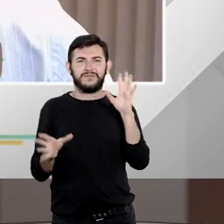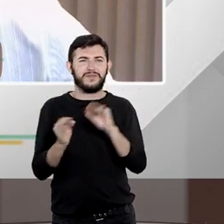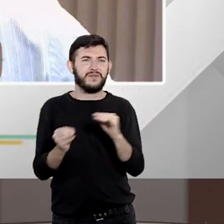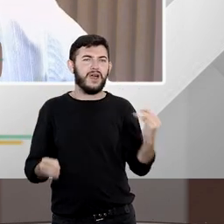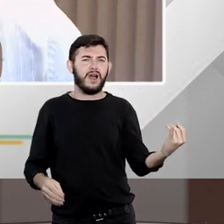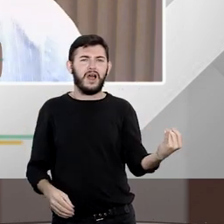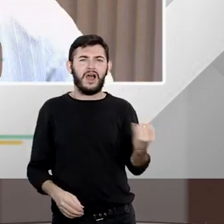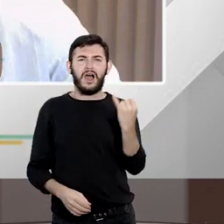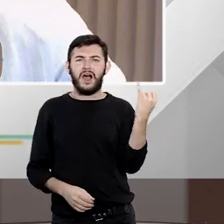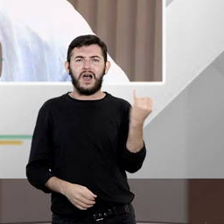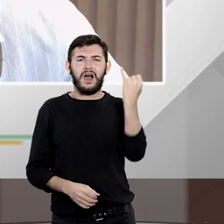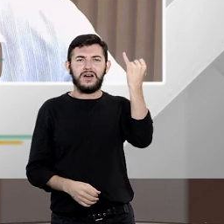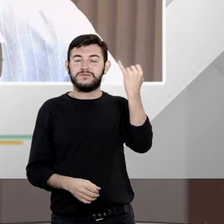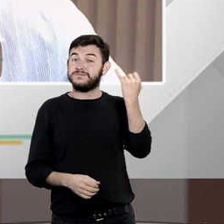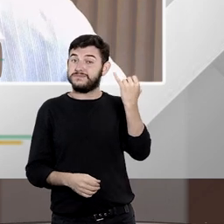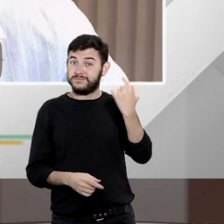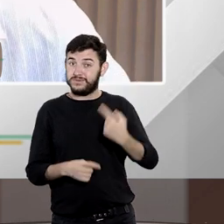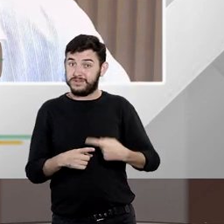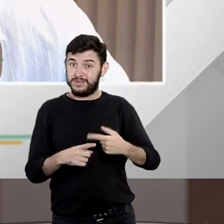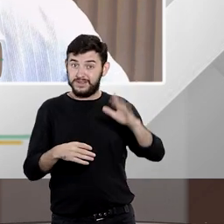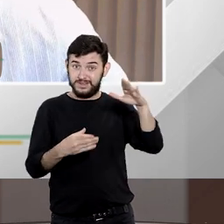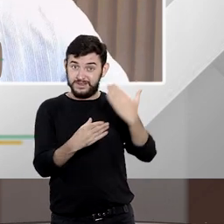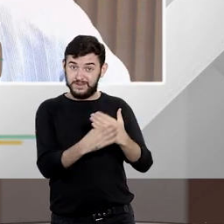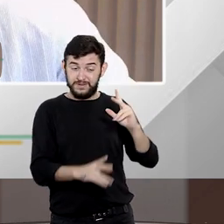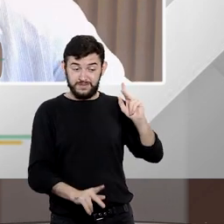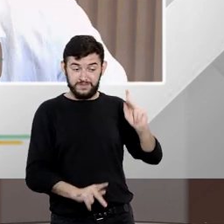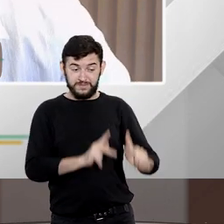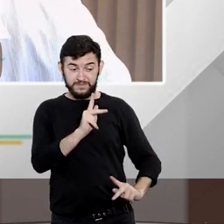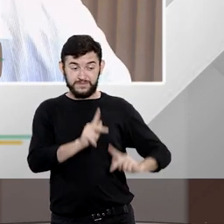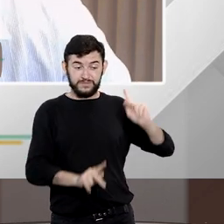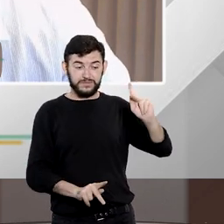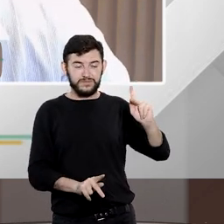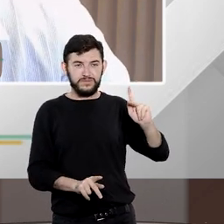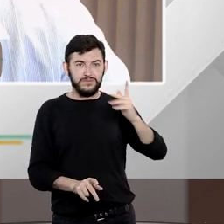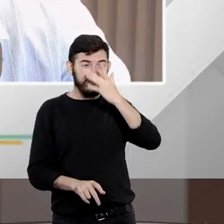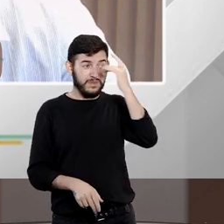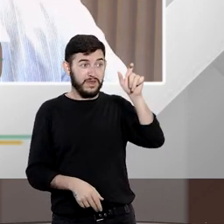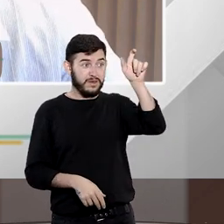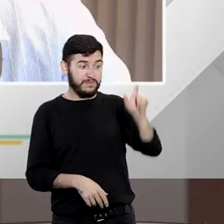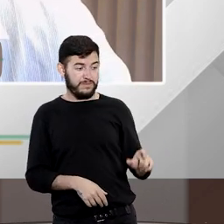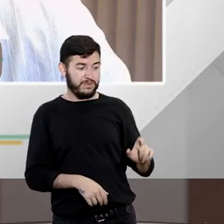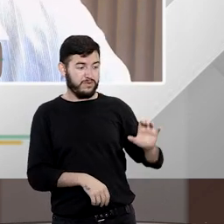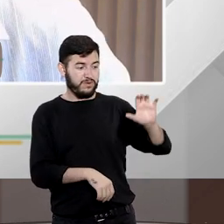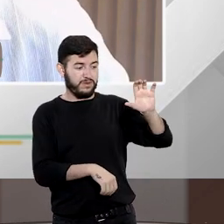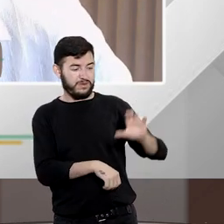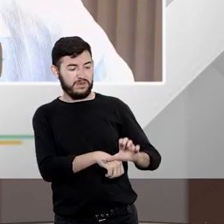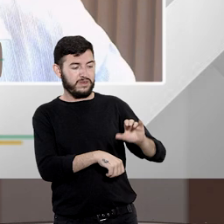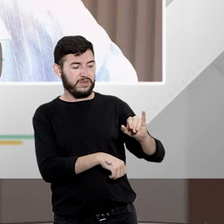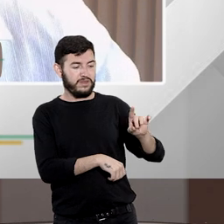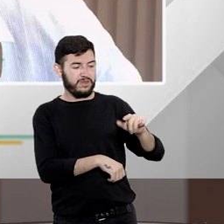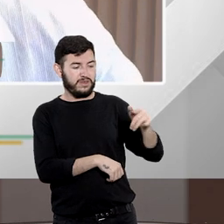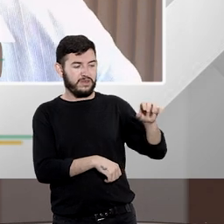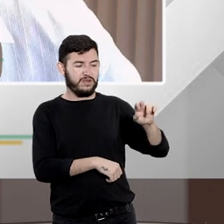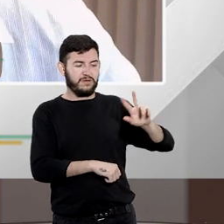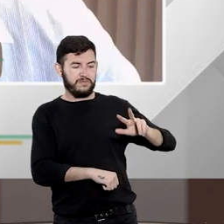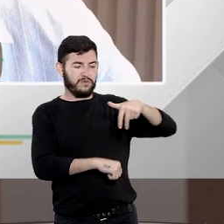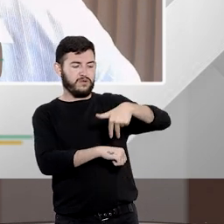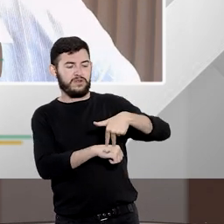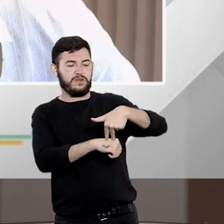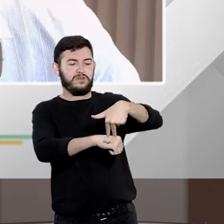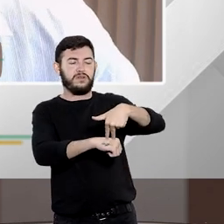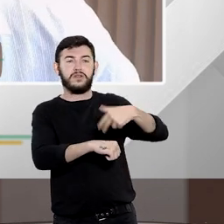por quê? porque a ação popular coloca o cidadão como protagonista da transformação de diversas políticas